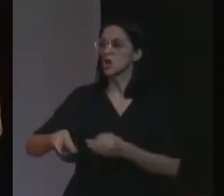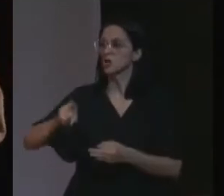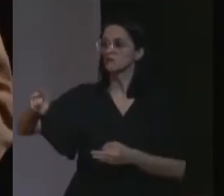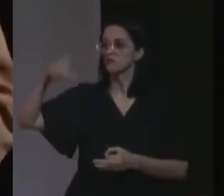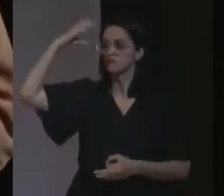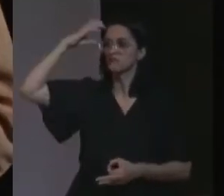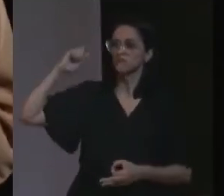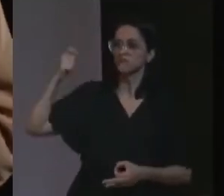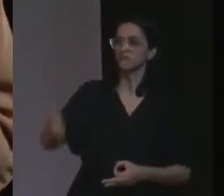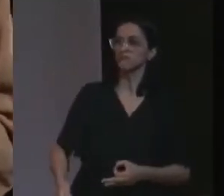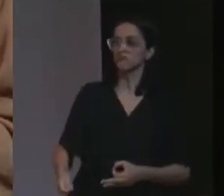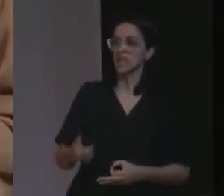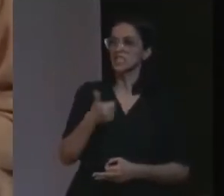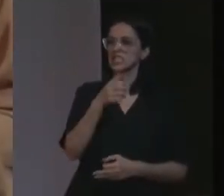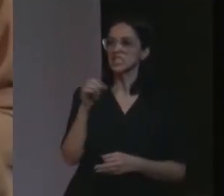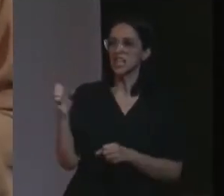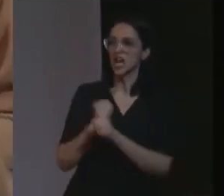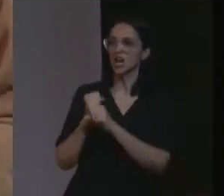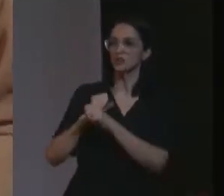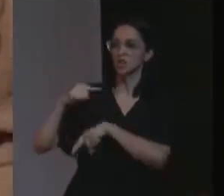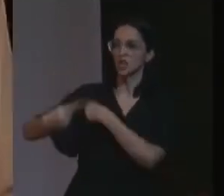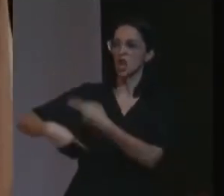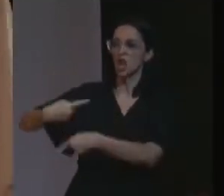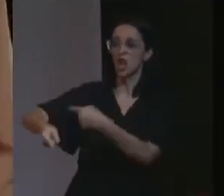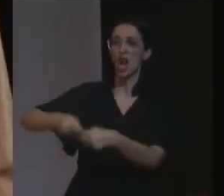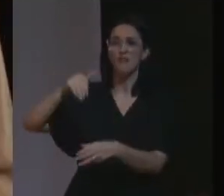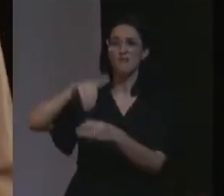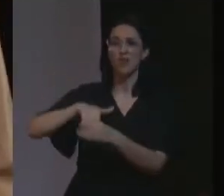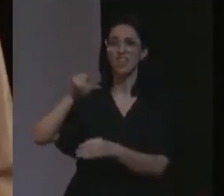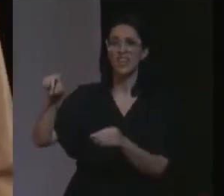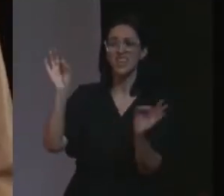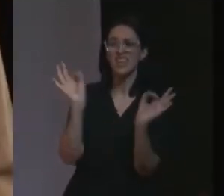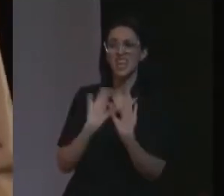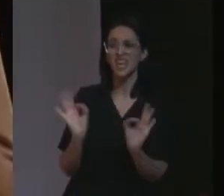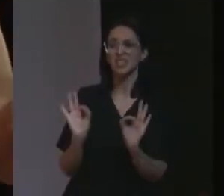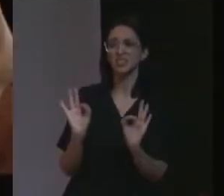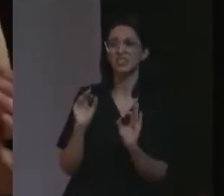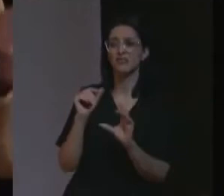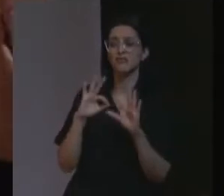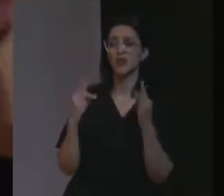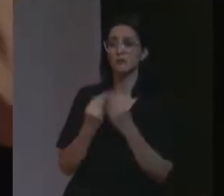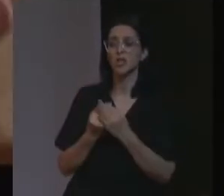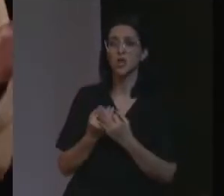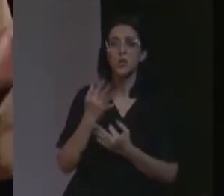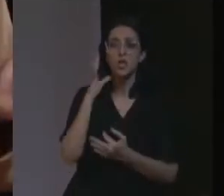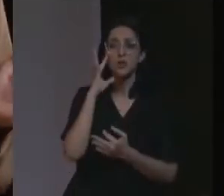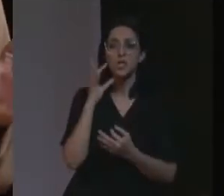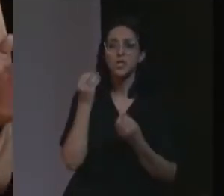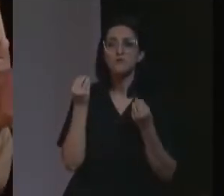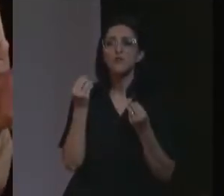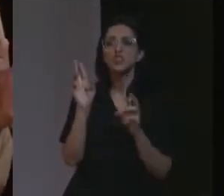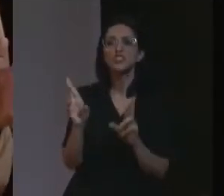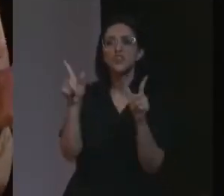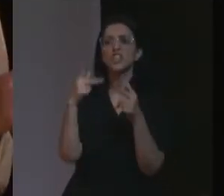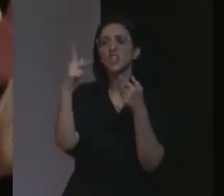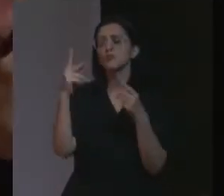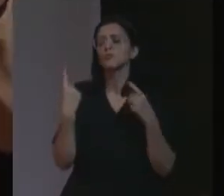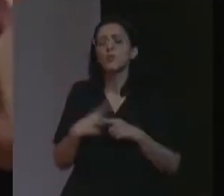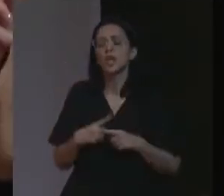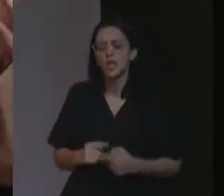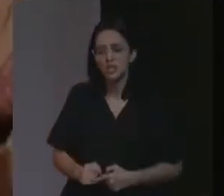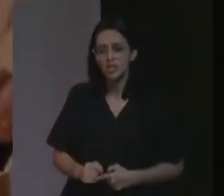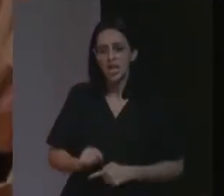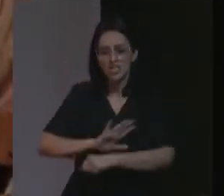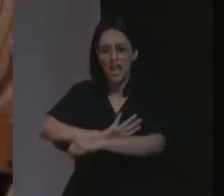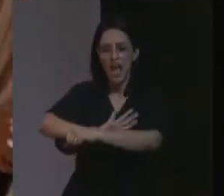condenado. E por 100 anos de geração, ninguém votaria em ninguém daquela família. Eu só não entendo porque com ele é diferente. Isso é